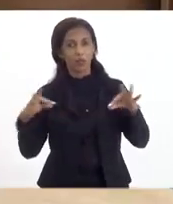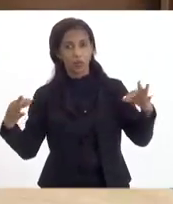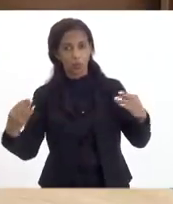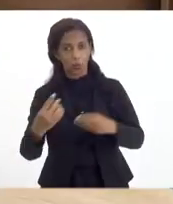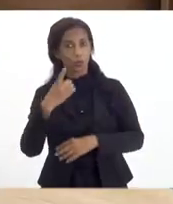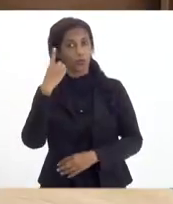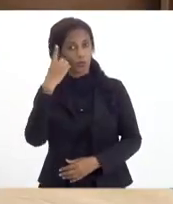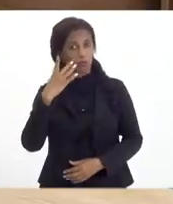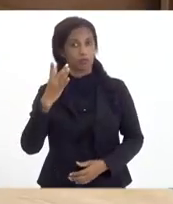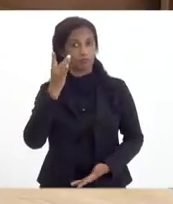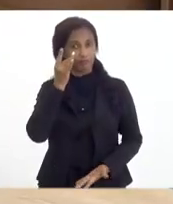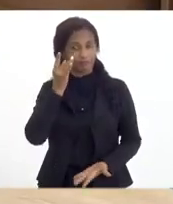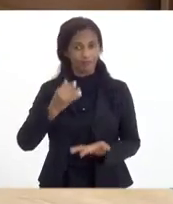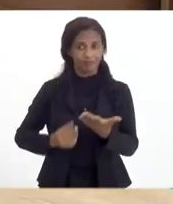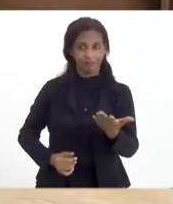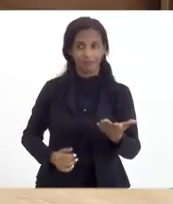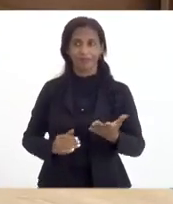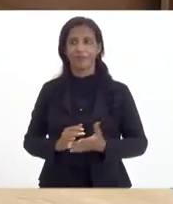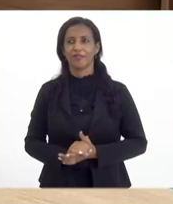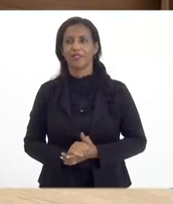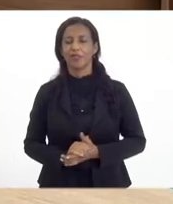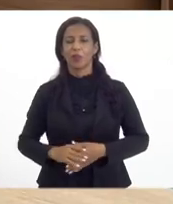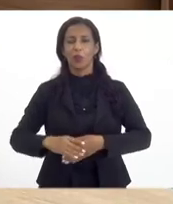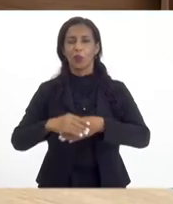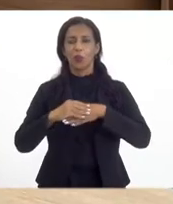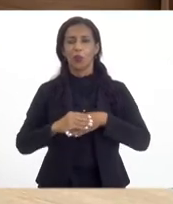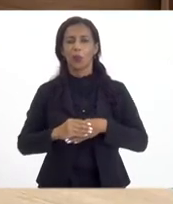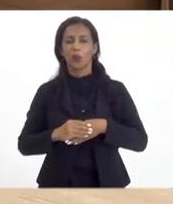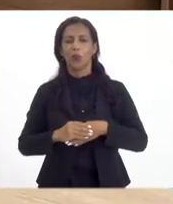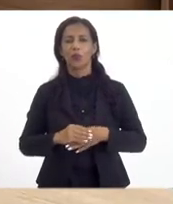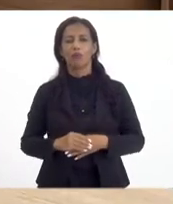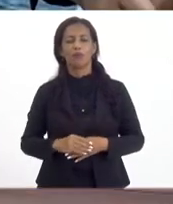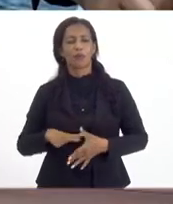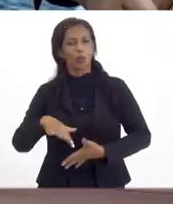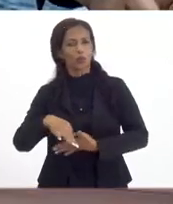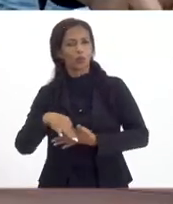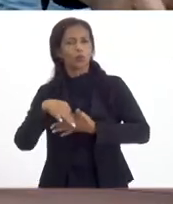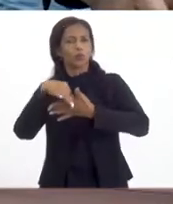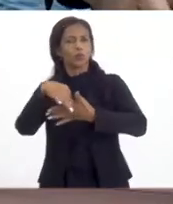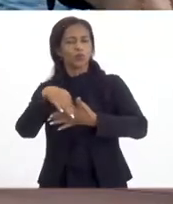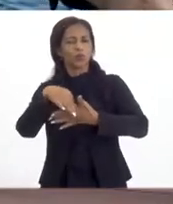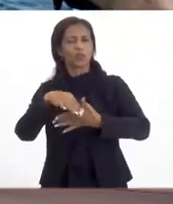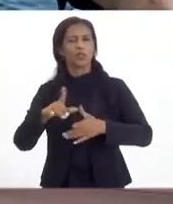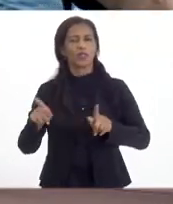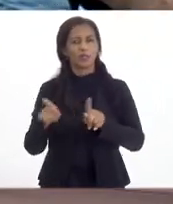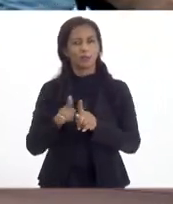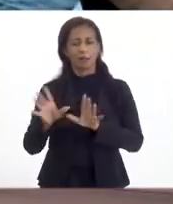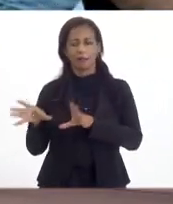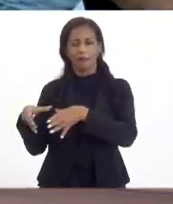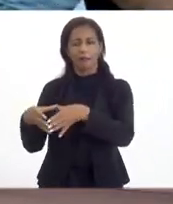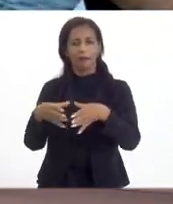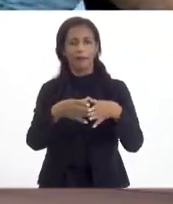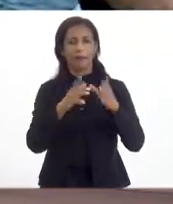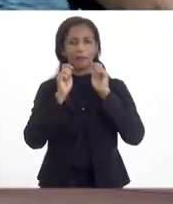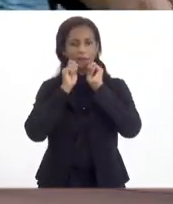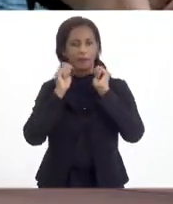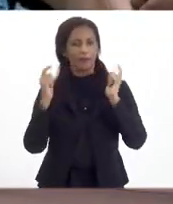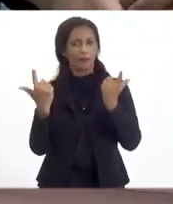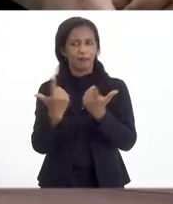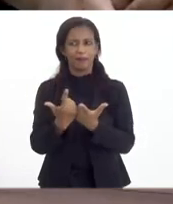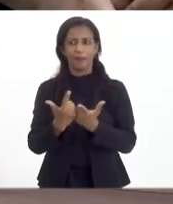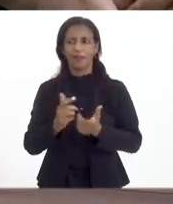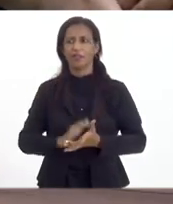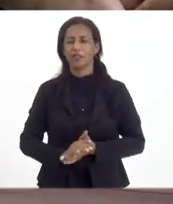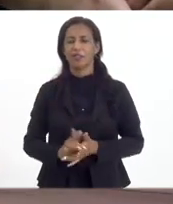deputados presentes, cumprimentar as demais autoridades, as equipes da Assembleia Legislativa,